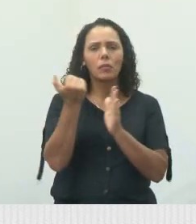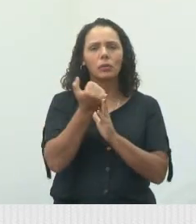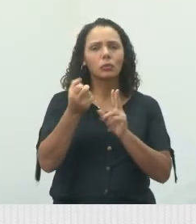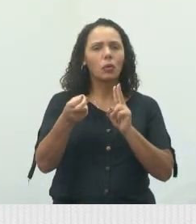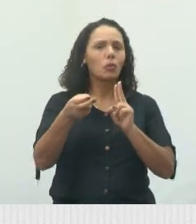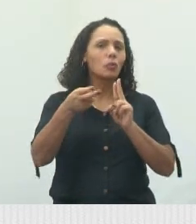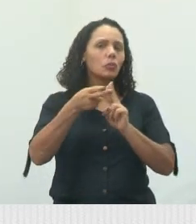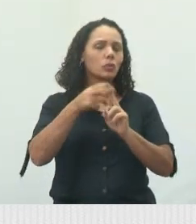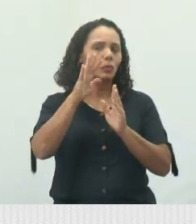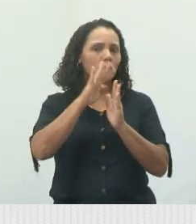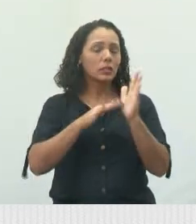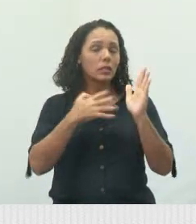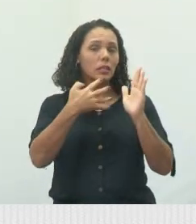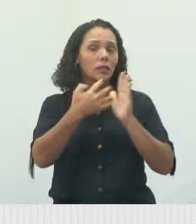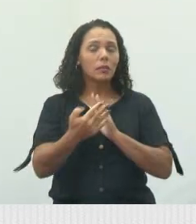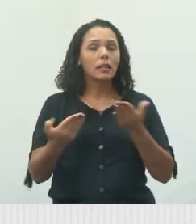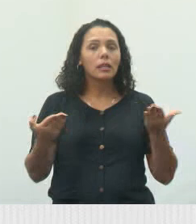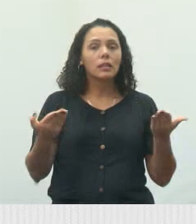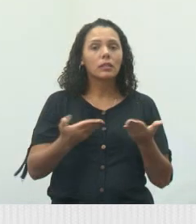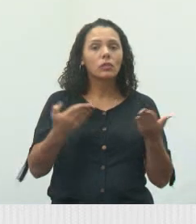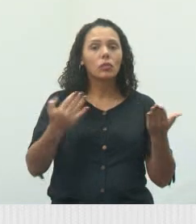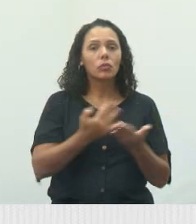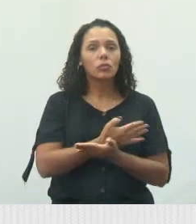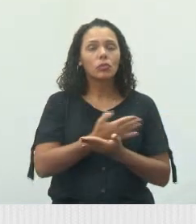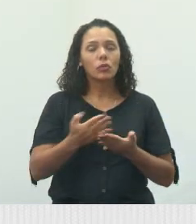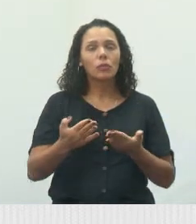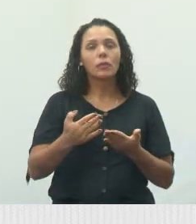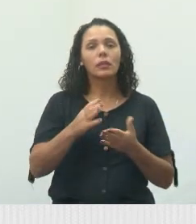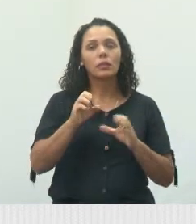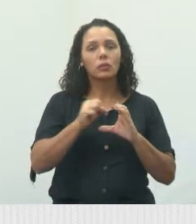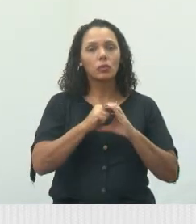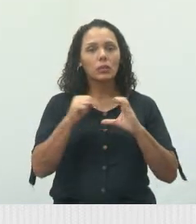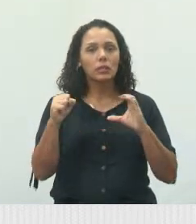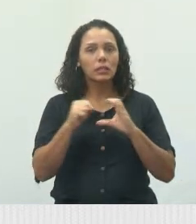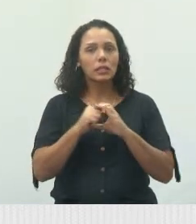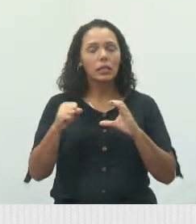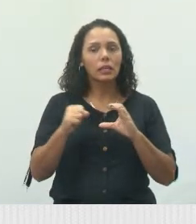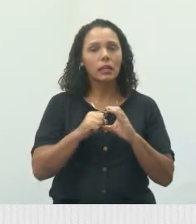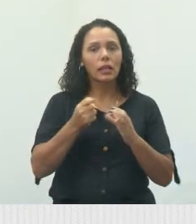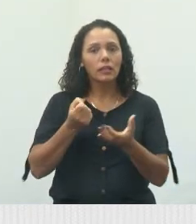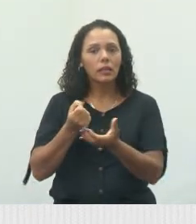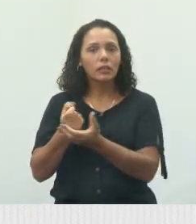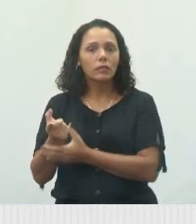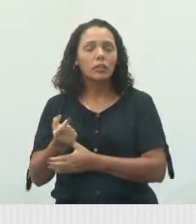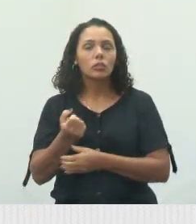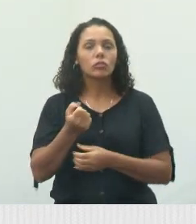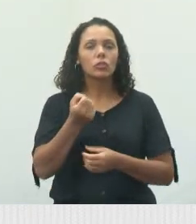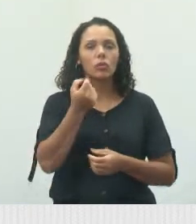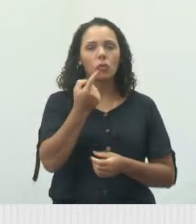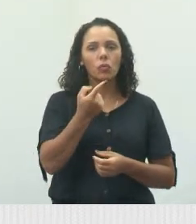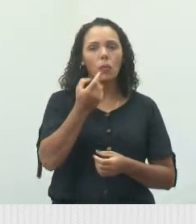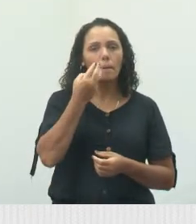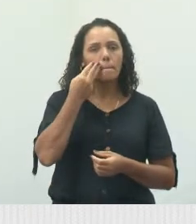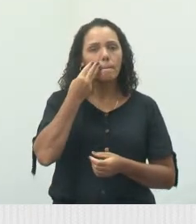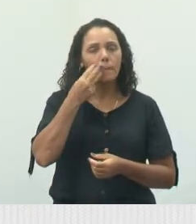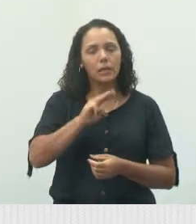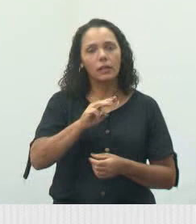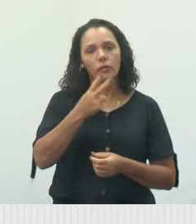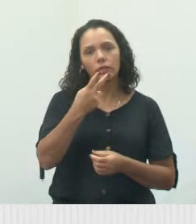que hoje entra para a Santa Casa, 1 milhão e 200 mil reais.